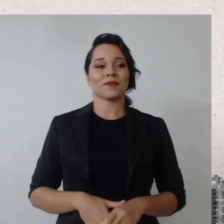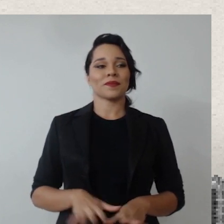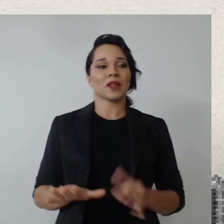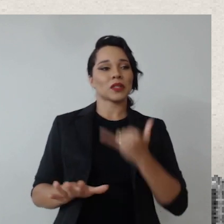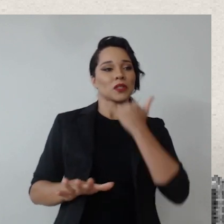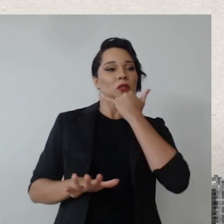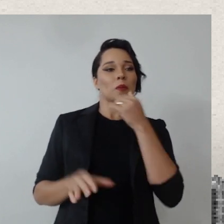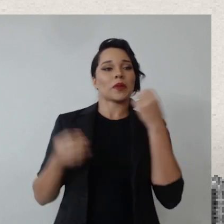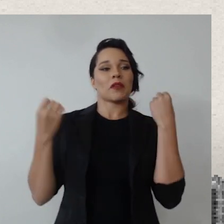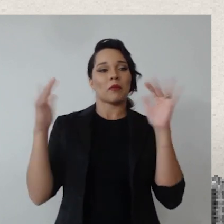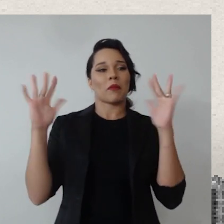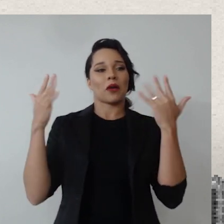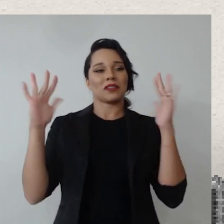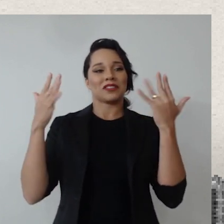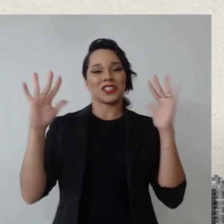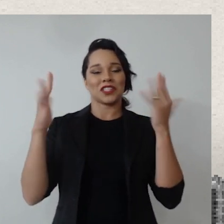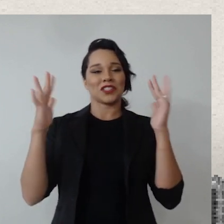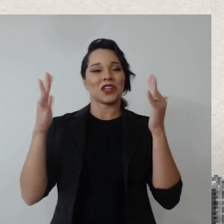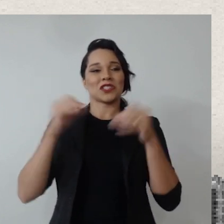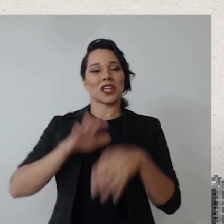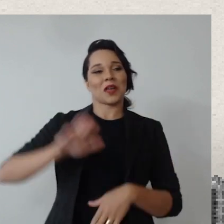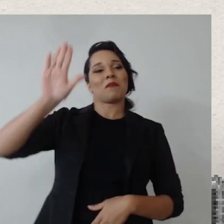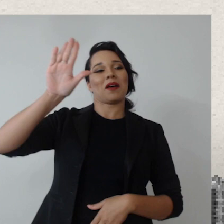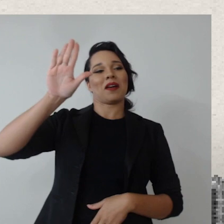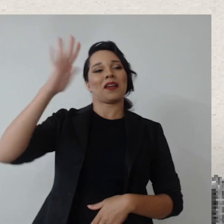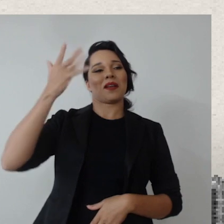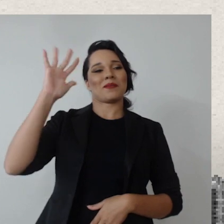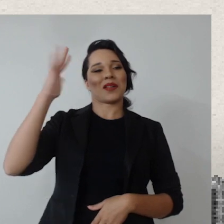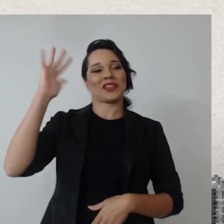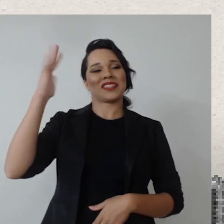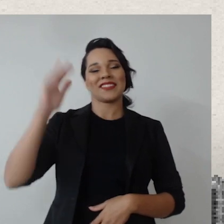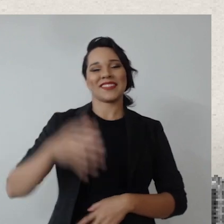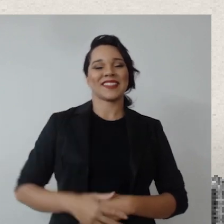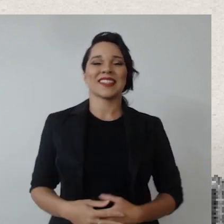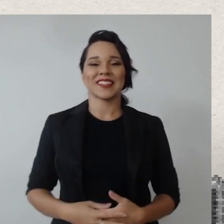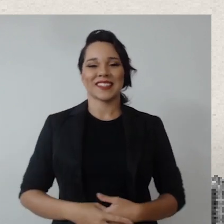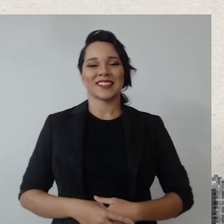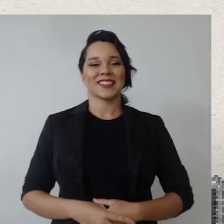Foi sem querer, eu estava aplaudindo e vi a mãozinha ali. Então tá.